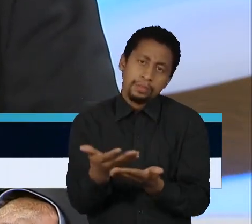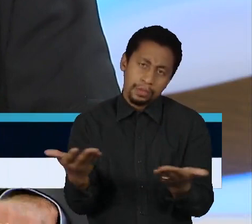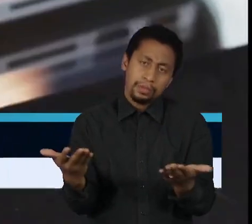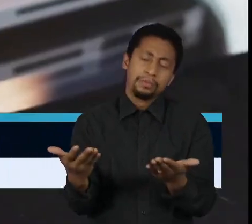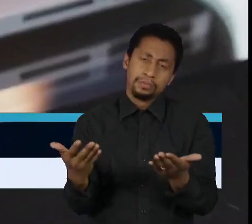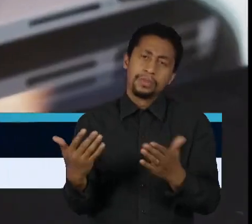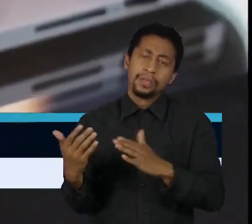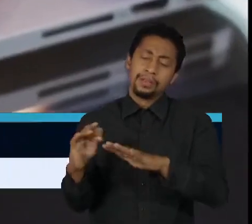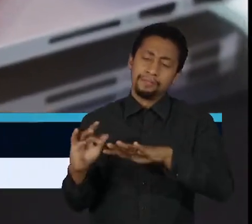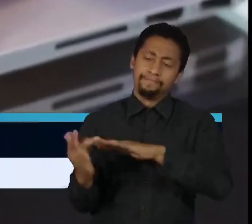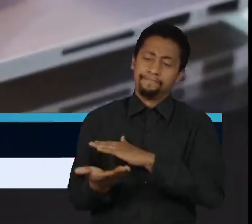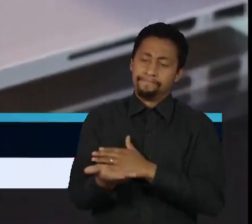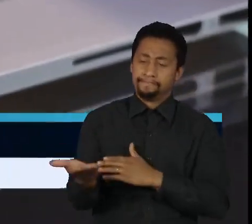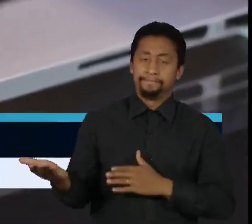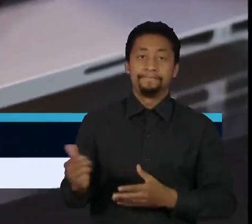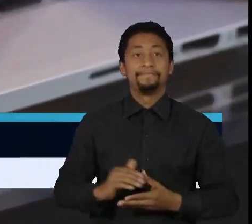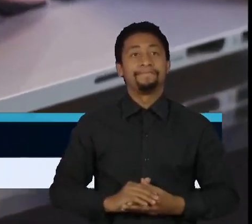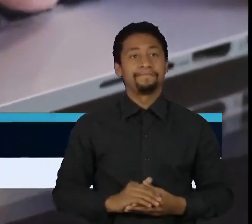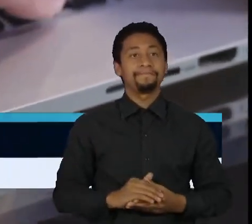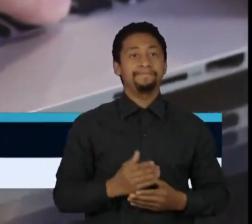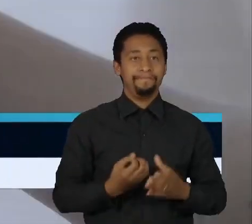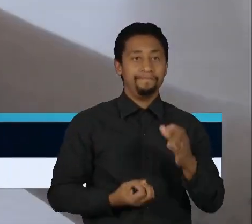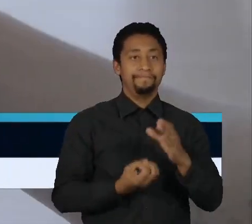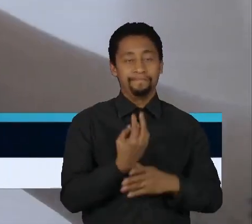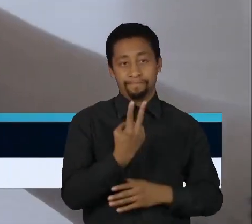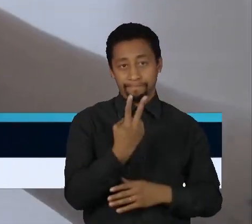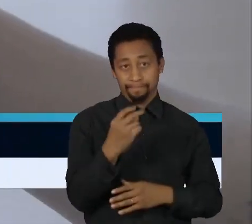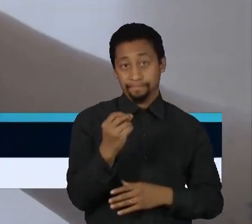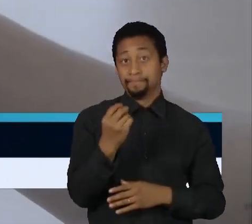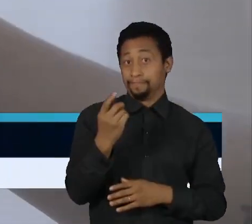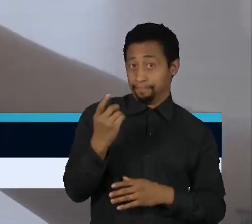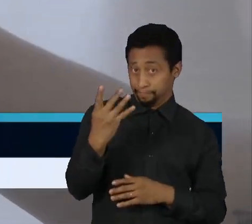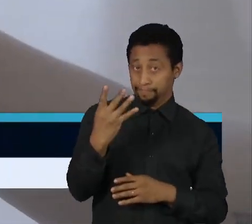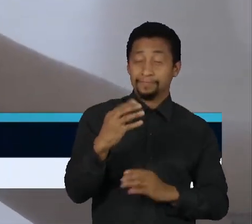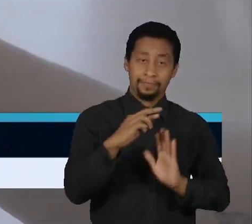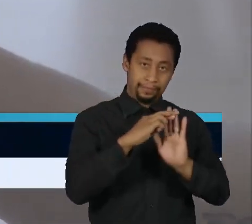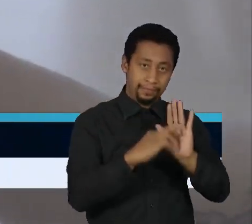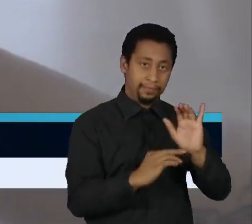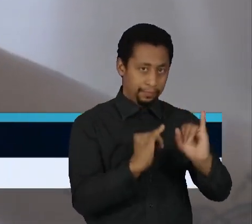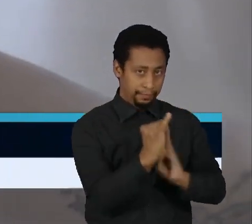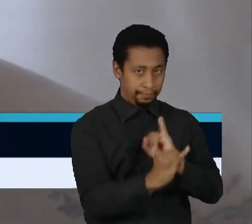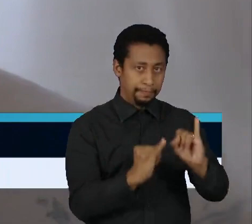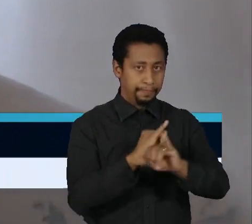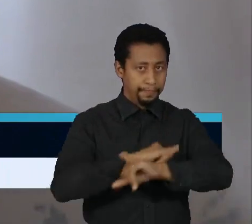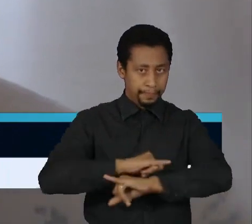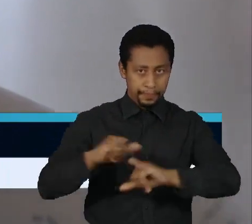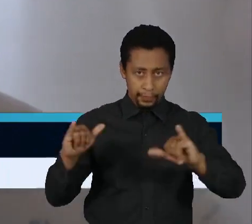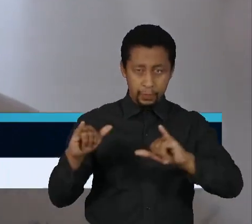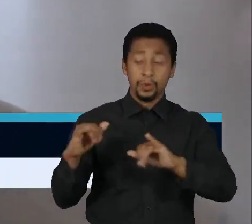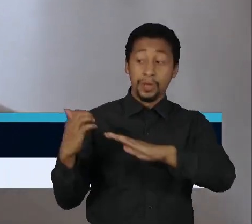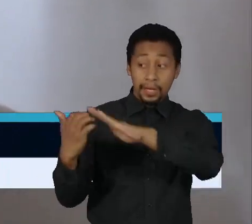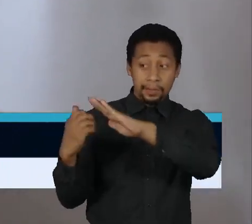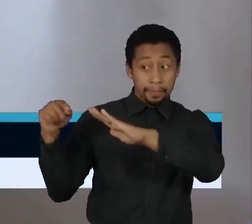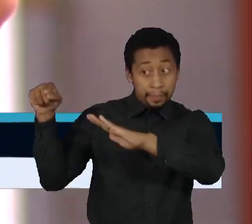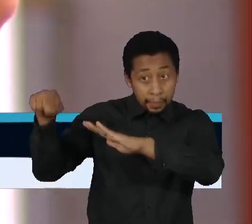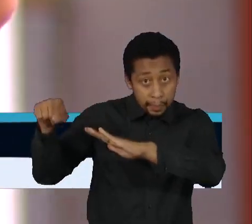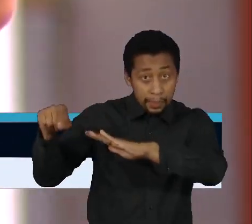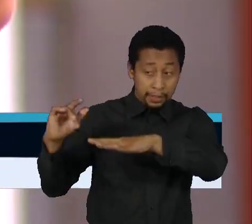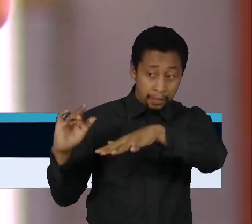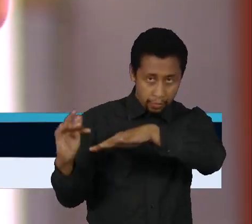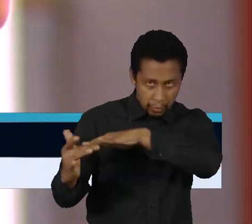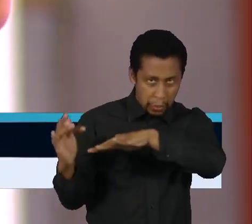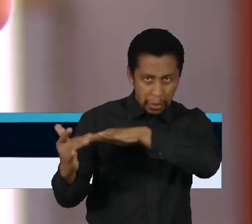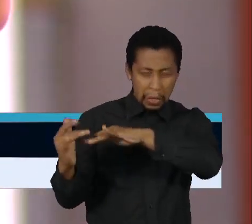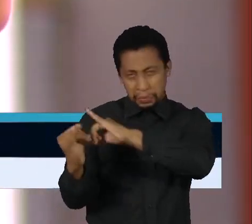sociais. Em vigor desde 2014, o marco civil determina que um provedor só será responsabilizado